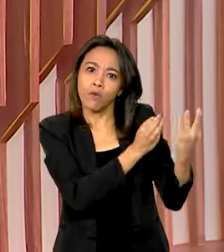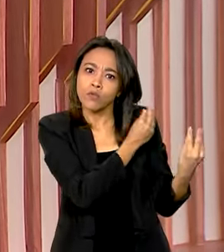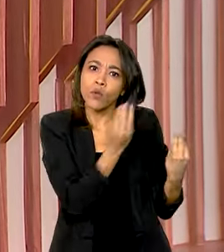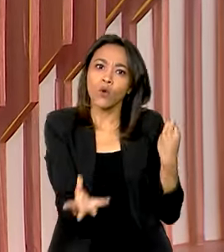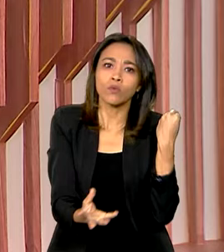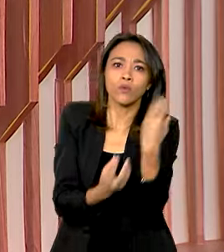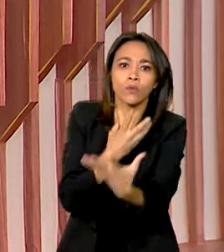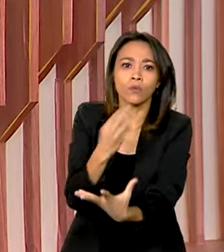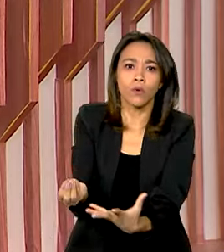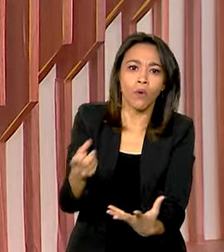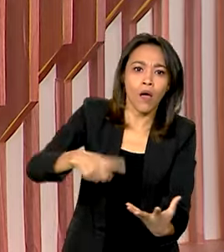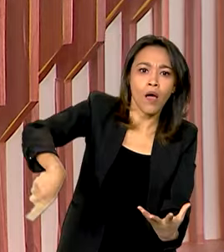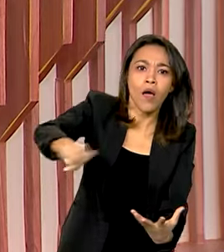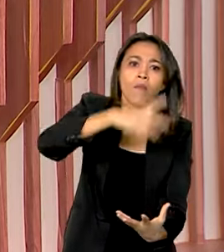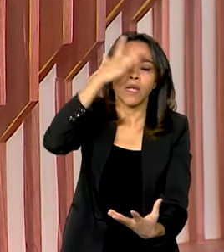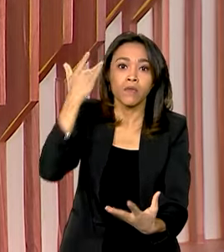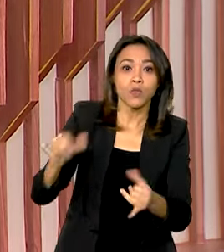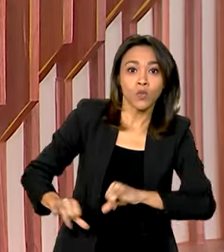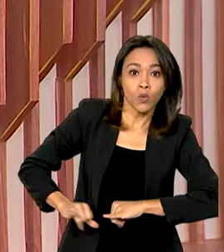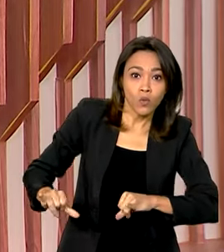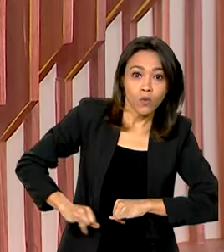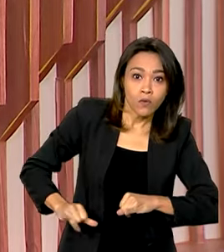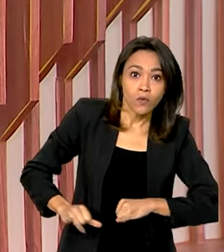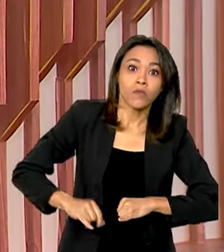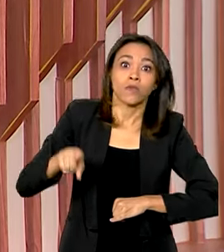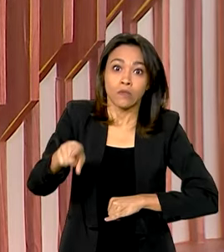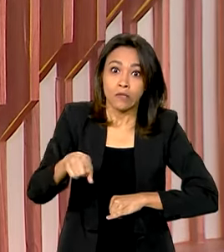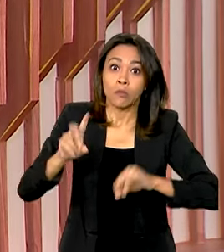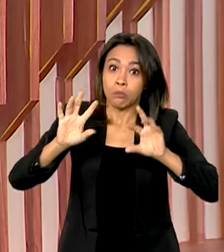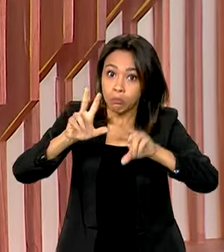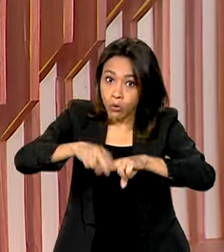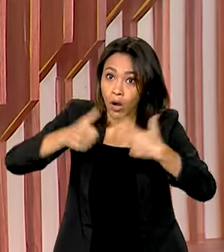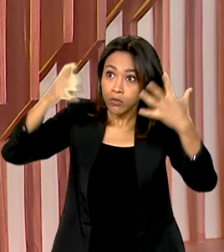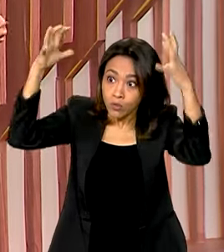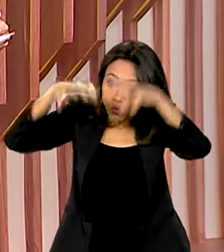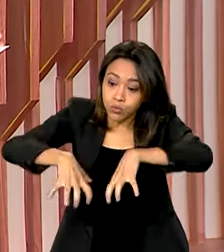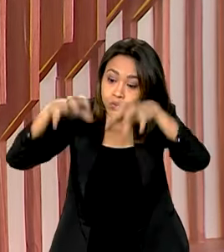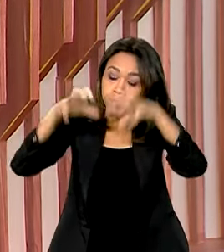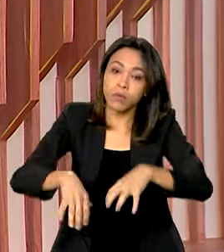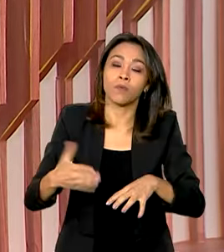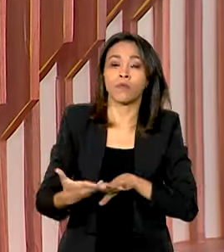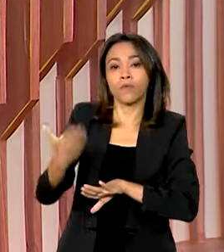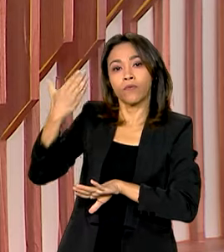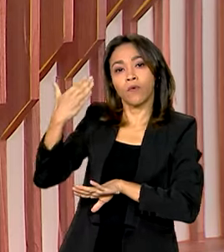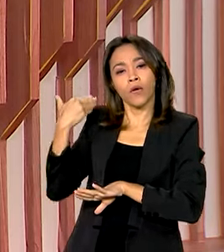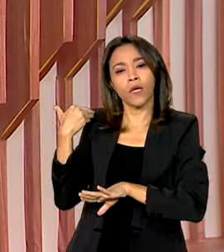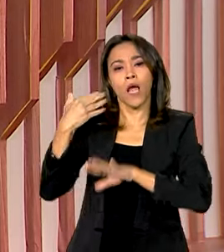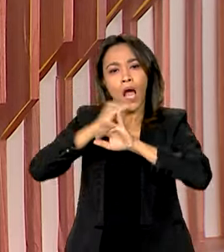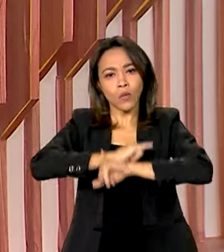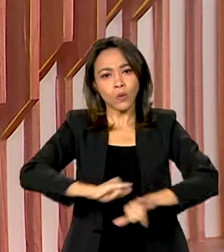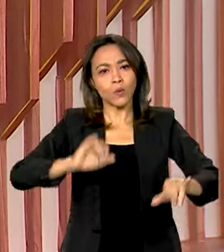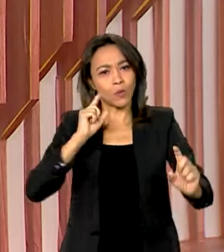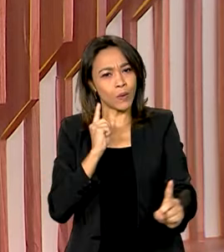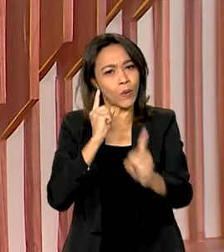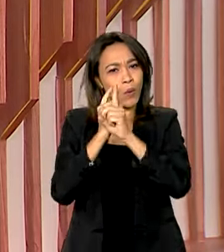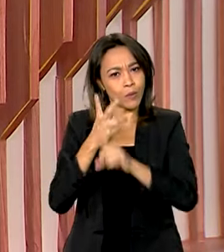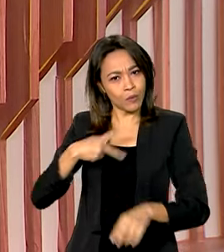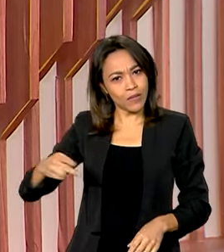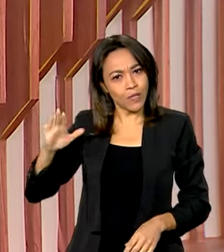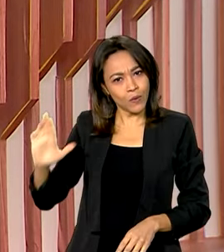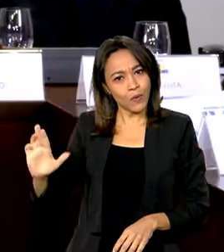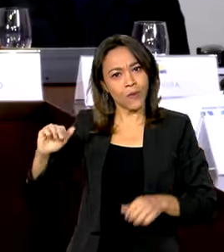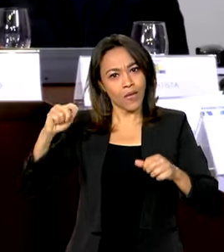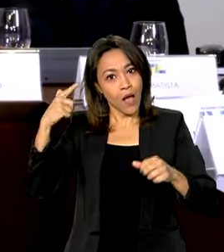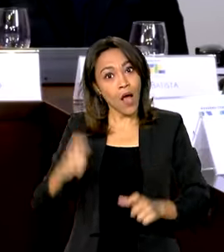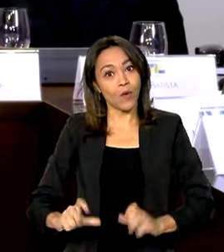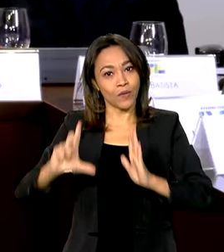para os atingidos pela tragédia climática no Estado. O anúncio foi feito durante o encontro com o presidente Lula no Palácio do Planalto.